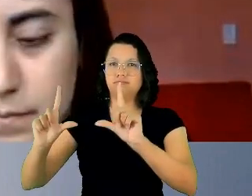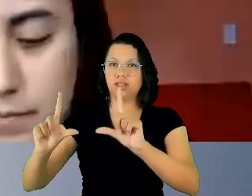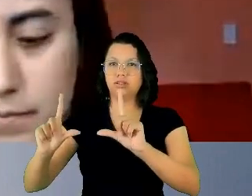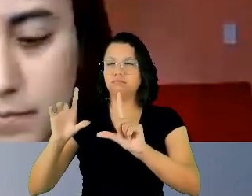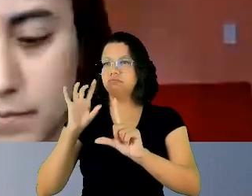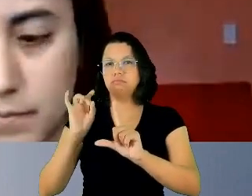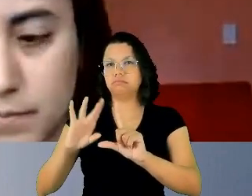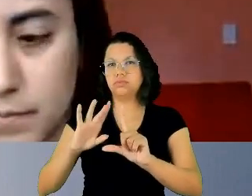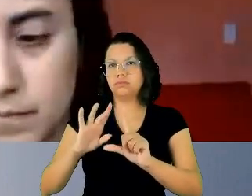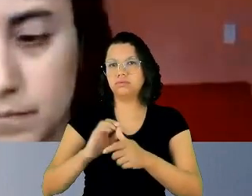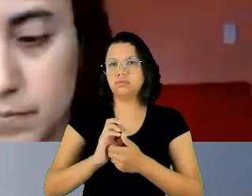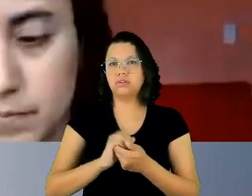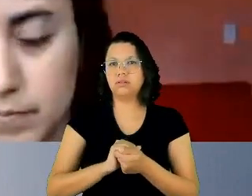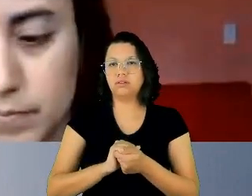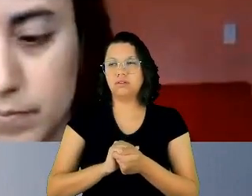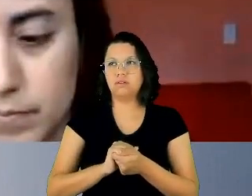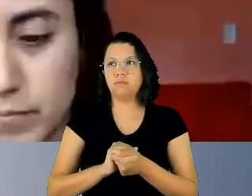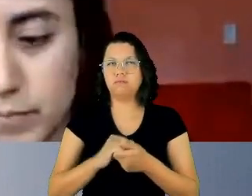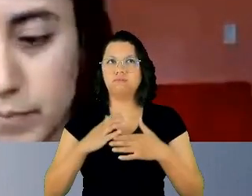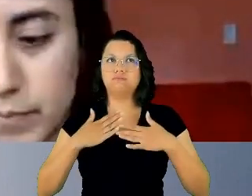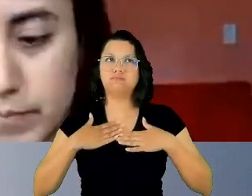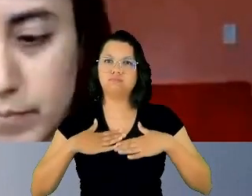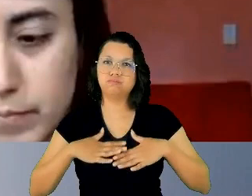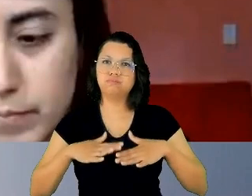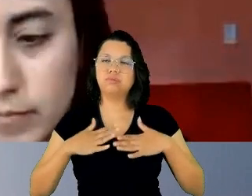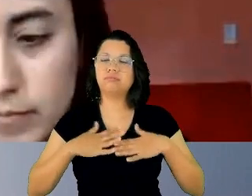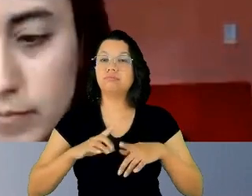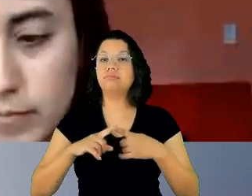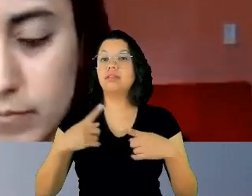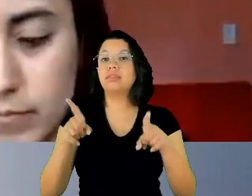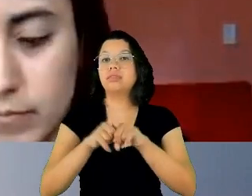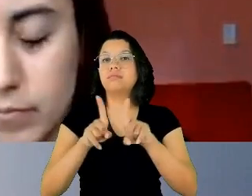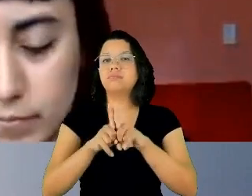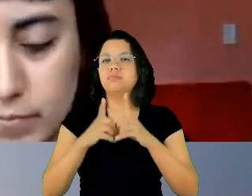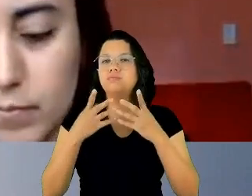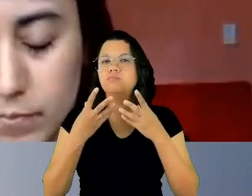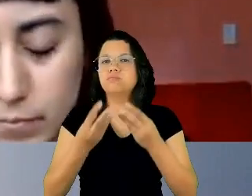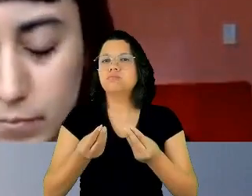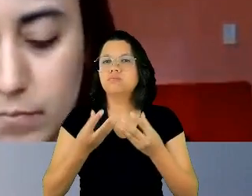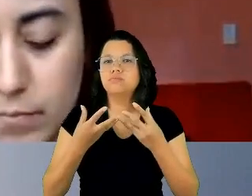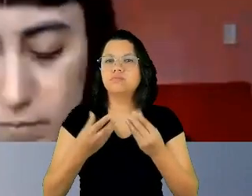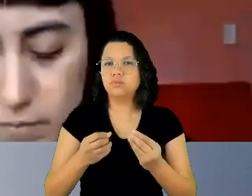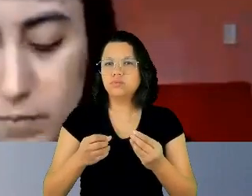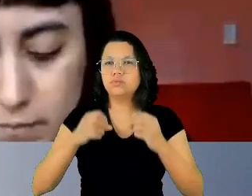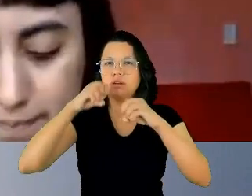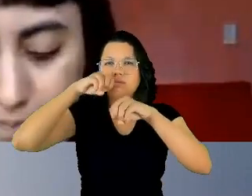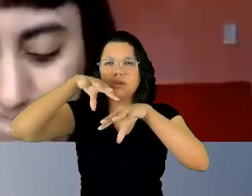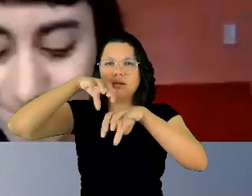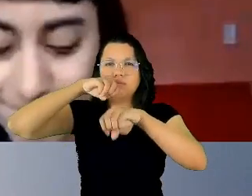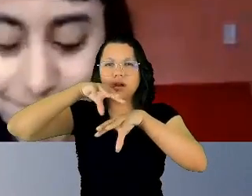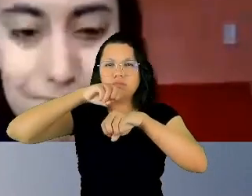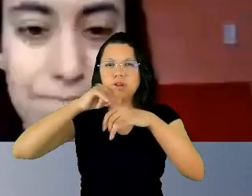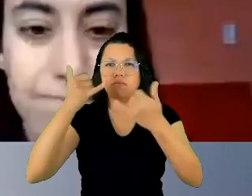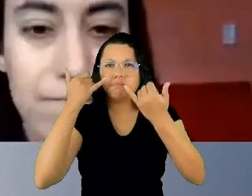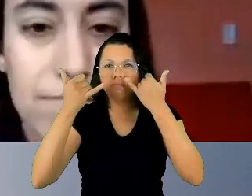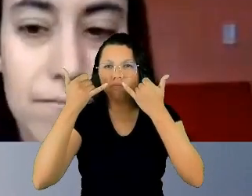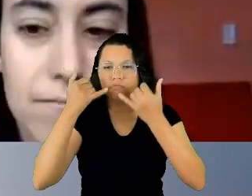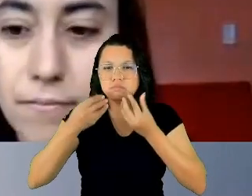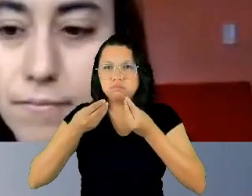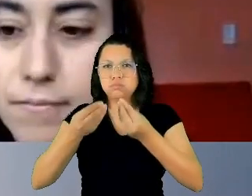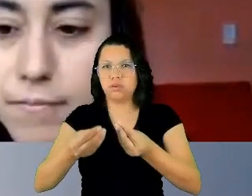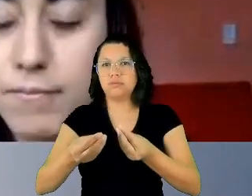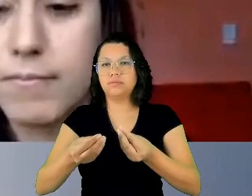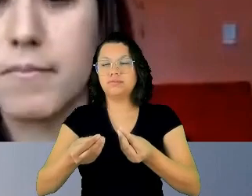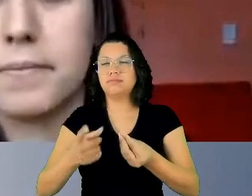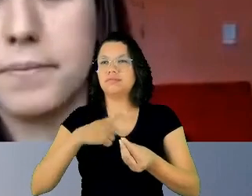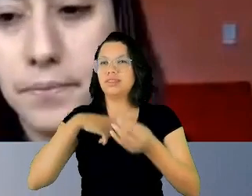confortável, mas também fosse extremamente elucidativa e informativa. E eu tenho certeza